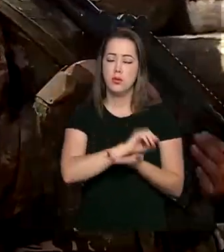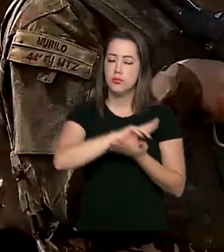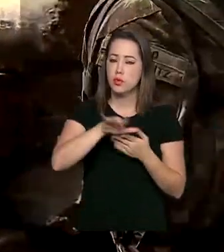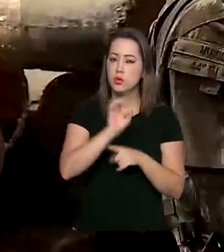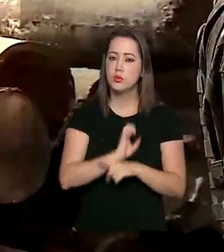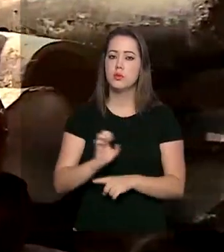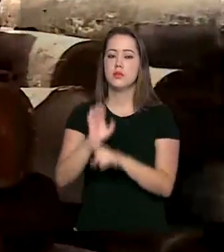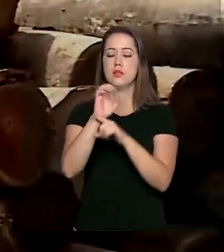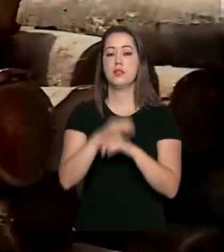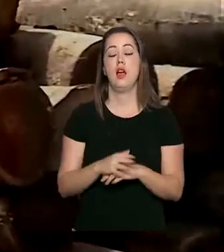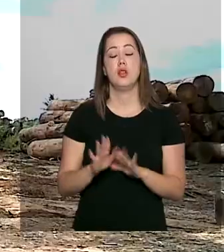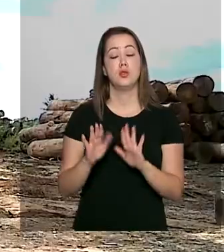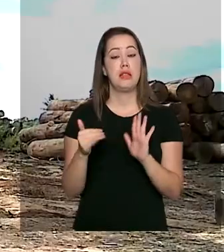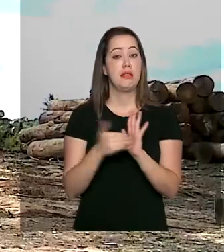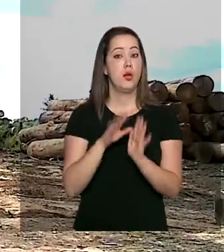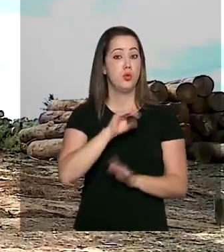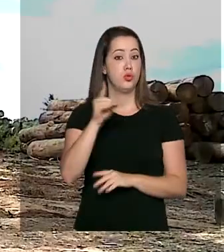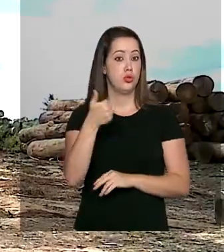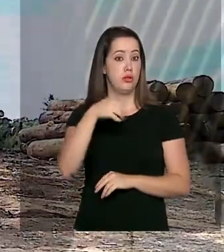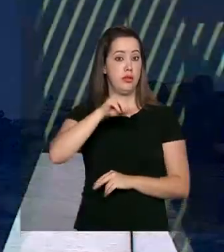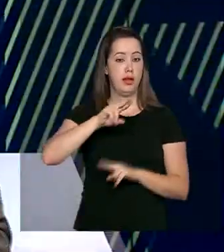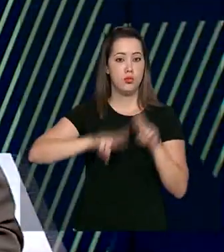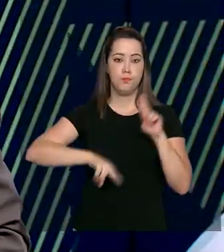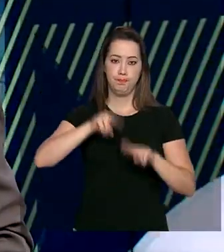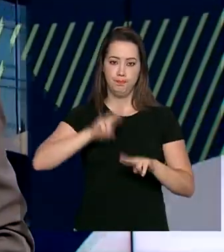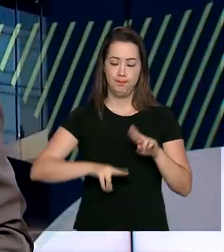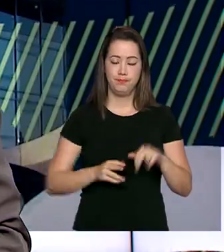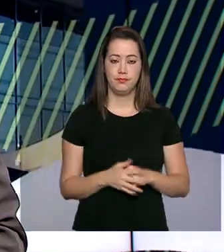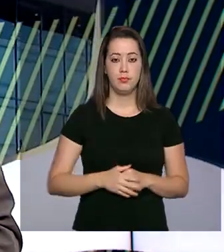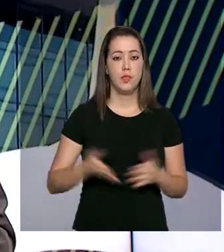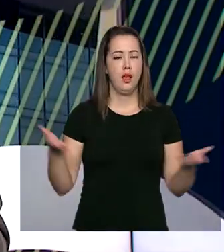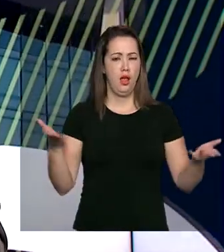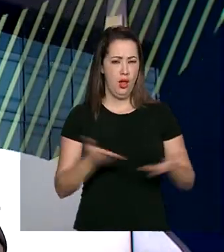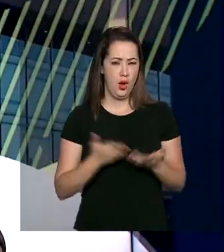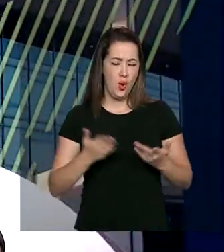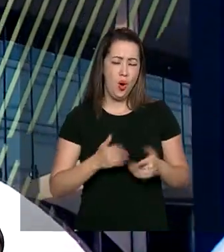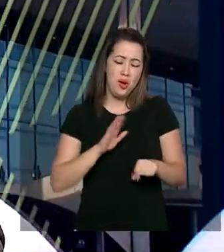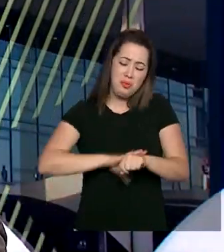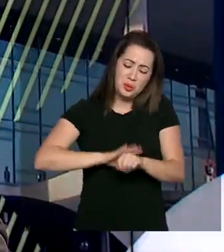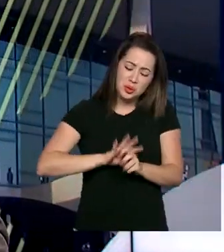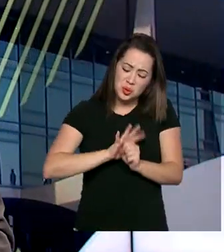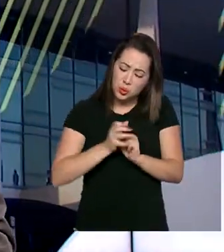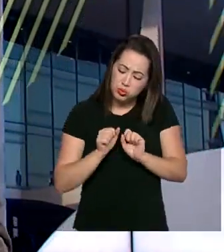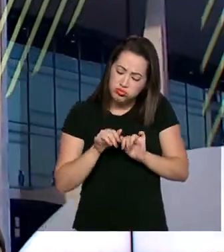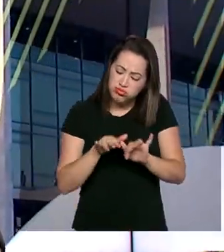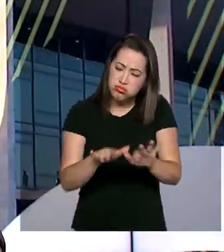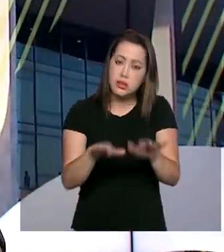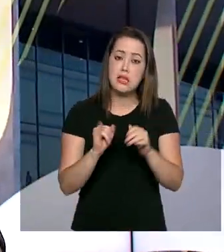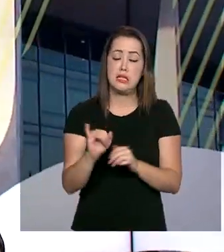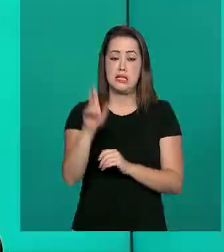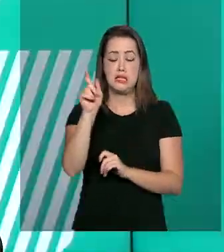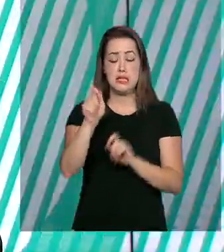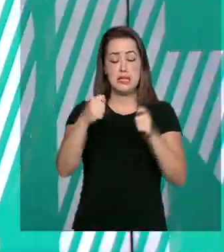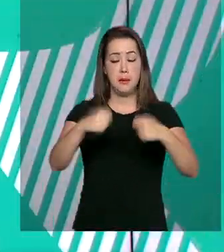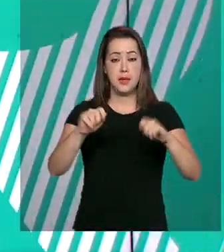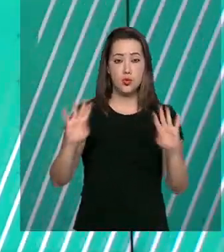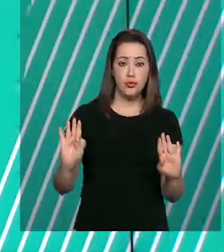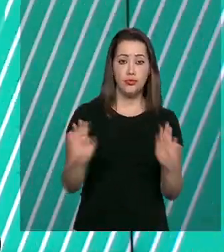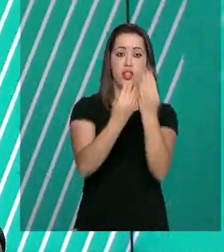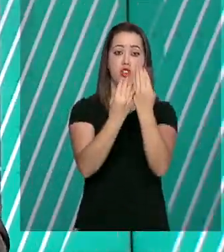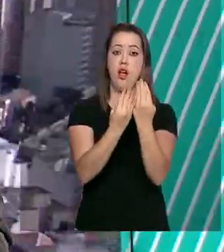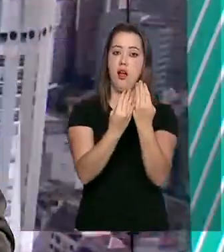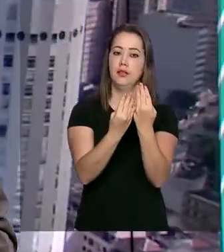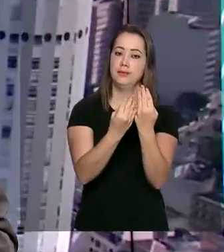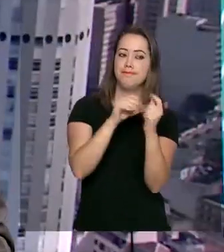termina no dia 10 de junho. Neste momento de pandemia, quem precisou fechar as portas está se reinventando.